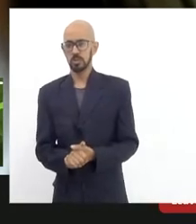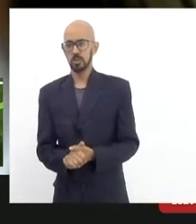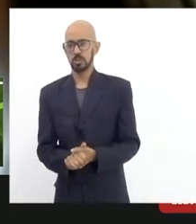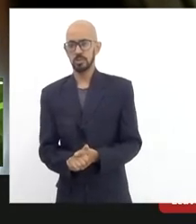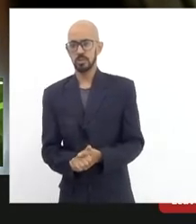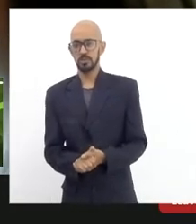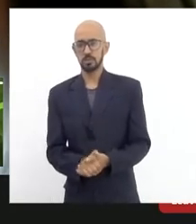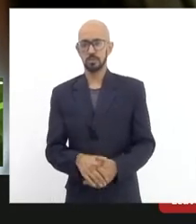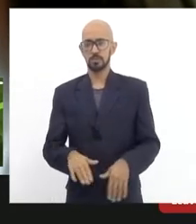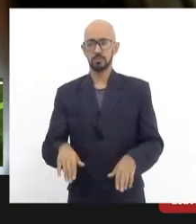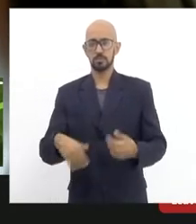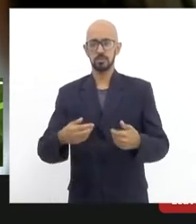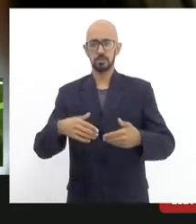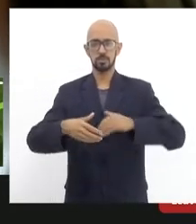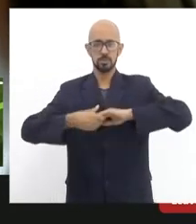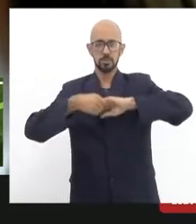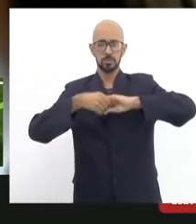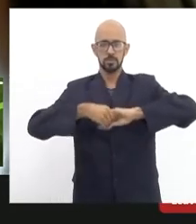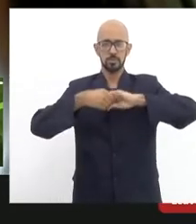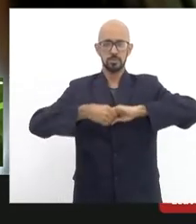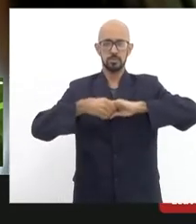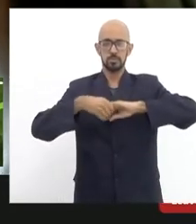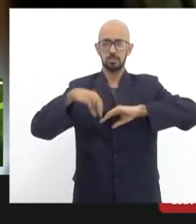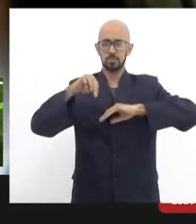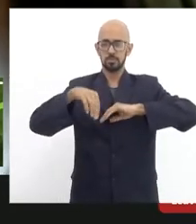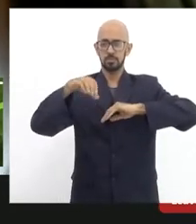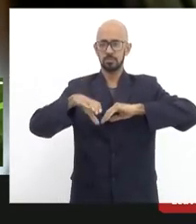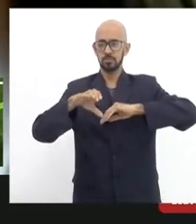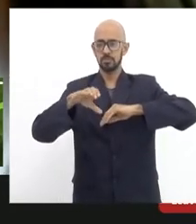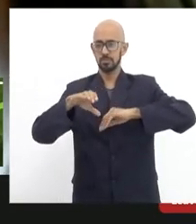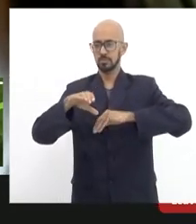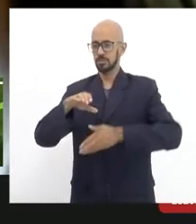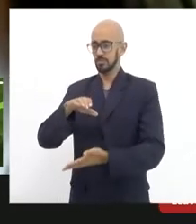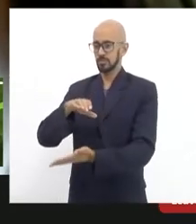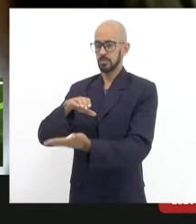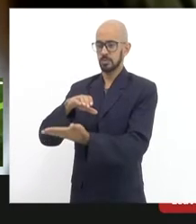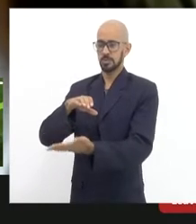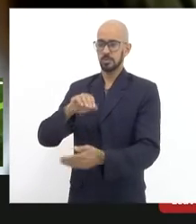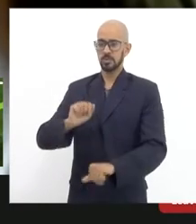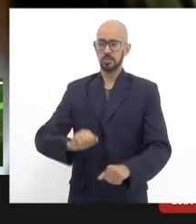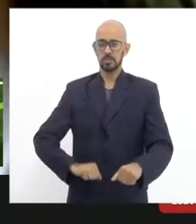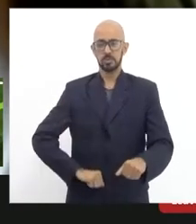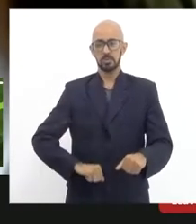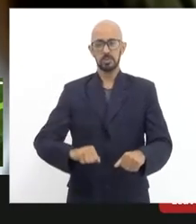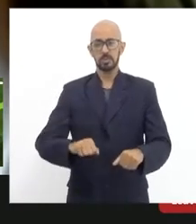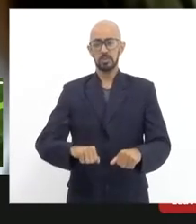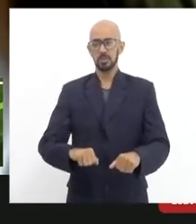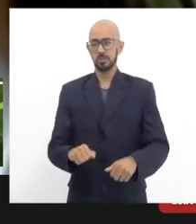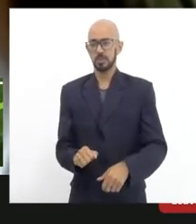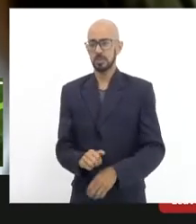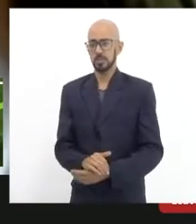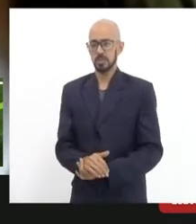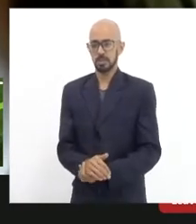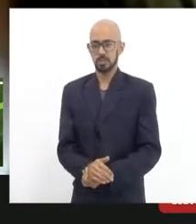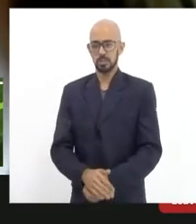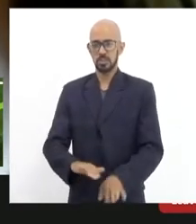Mink, que há muito não nos vemos, mas somos companheiros também de longas jornadas.